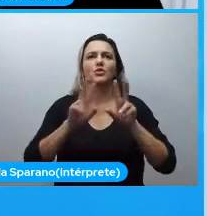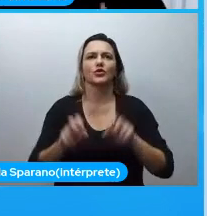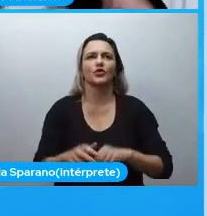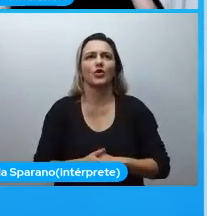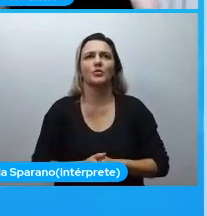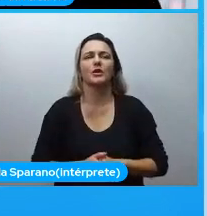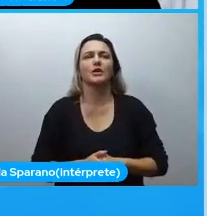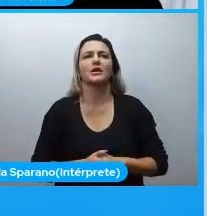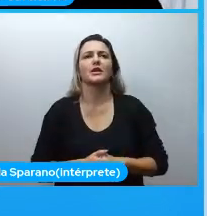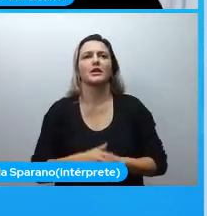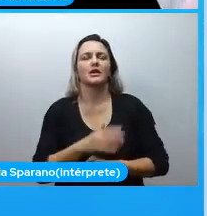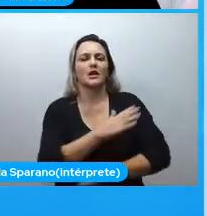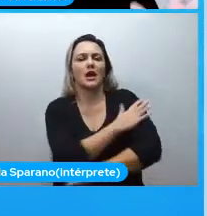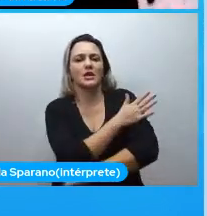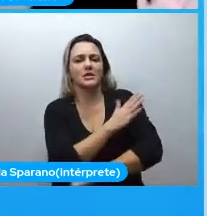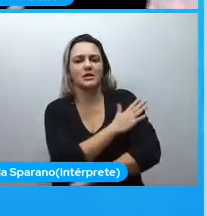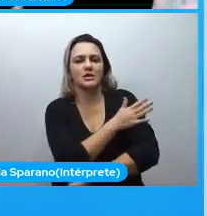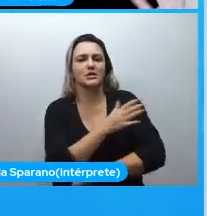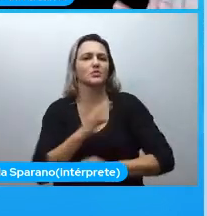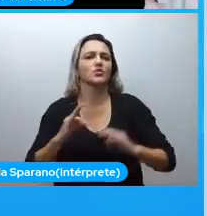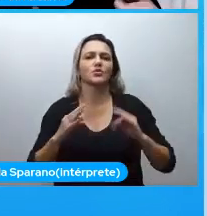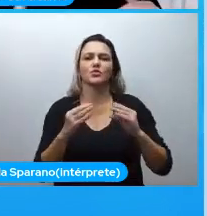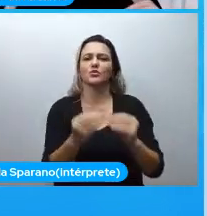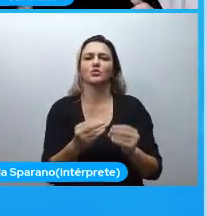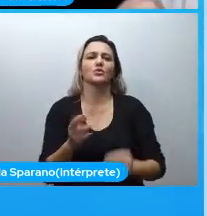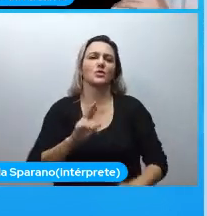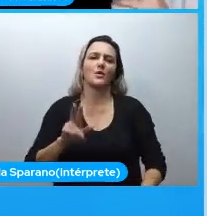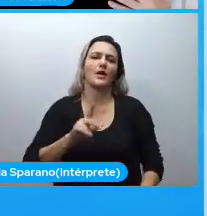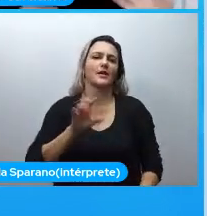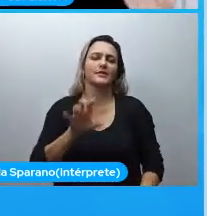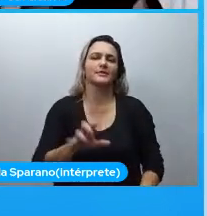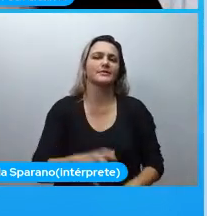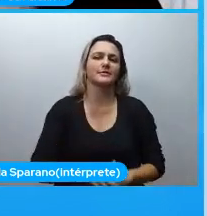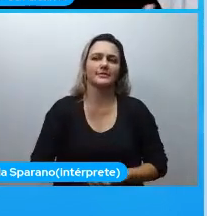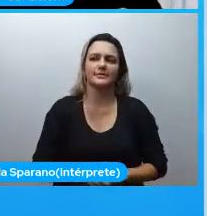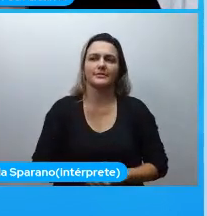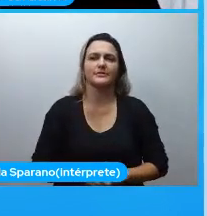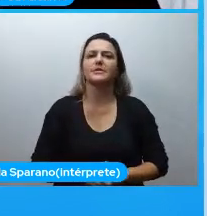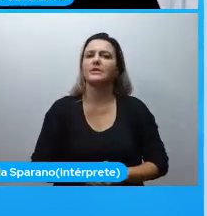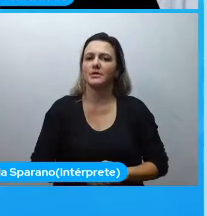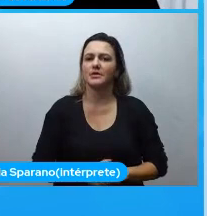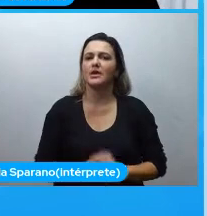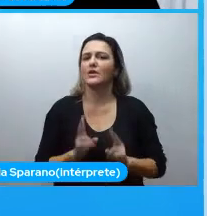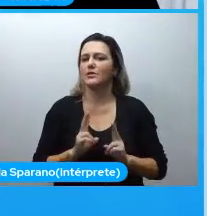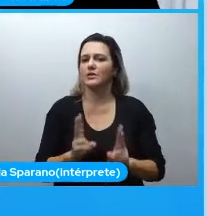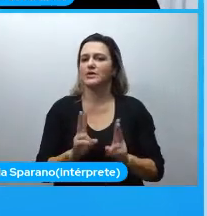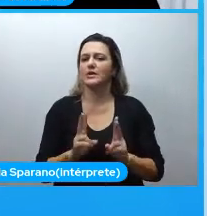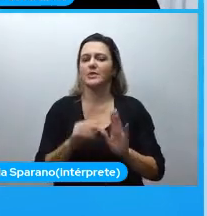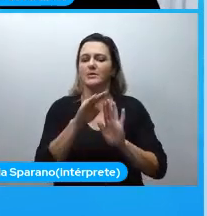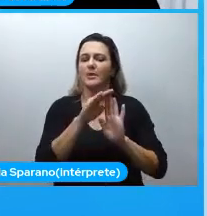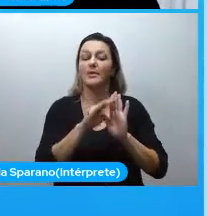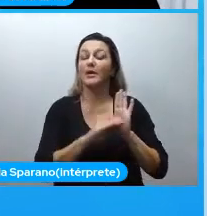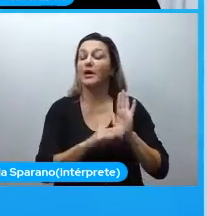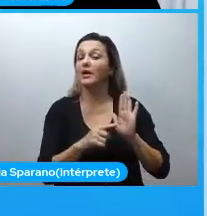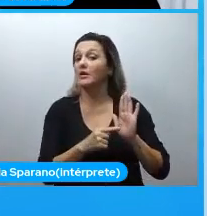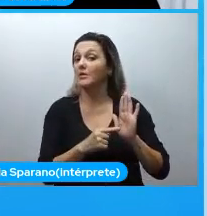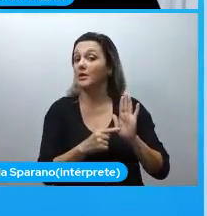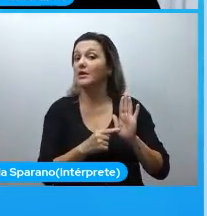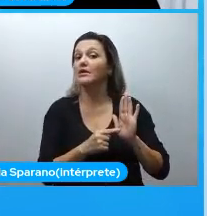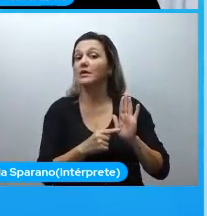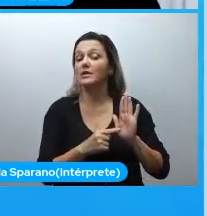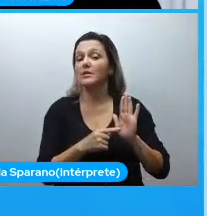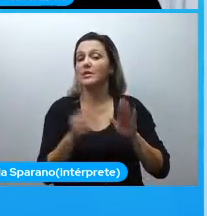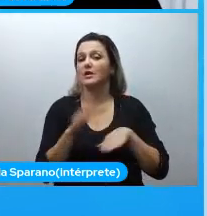discutam sobre tudo isso de uma vez só. Não rolou assim. Então, estejam constantemente trazendo essa pauta para ser conversada,